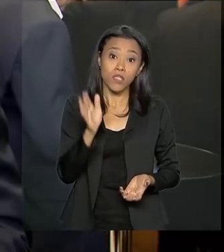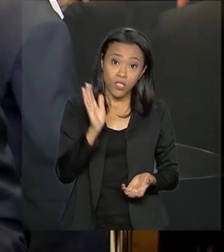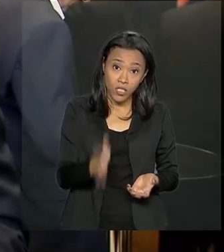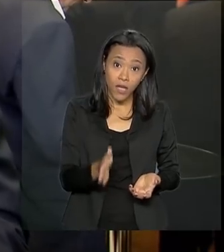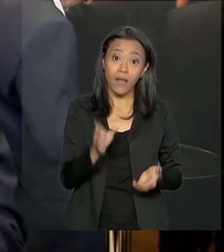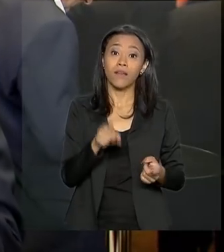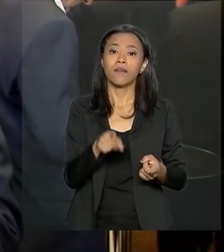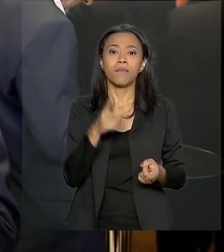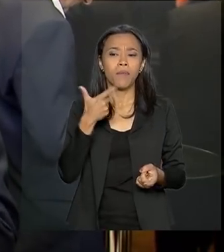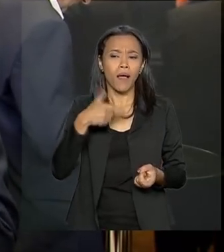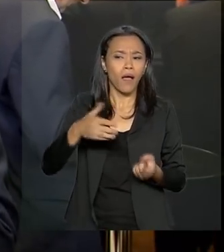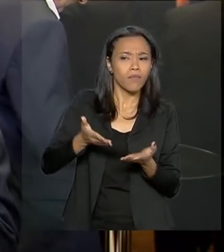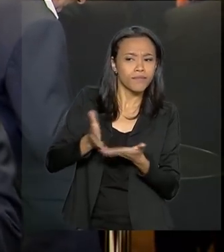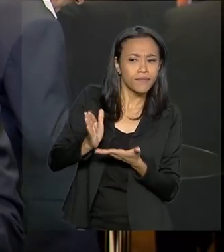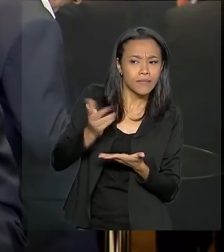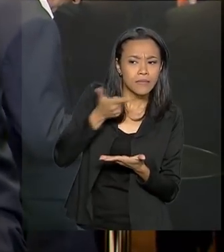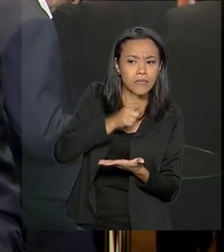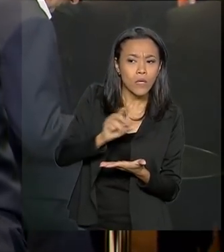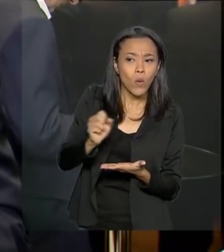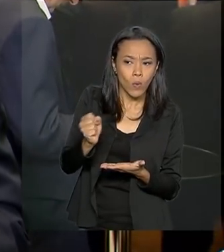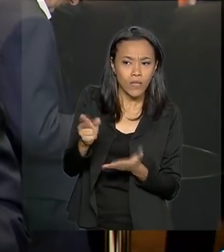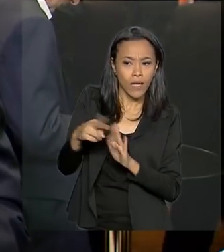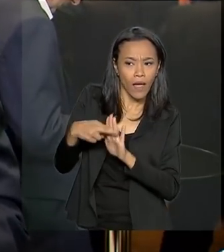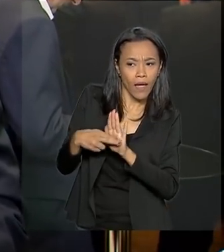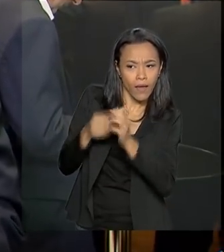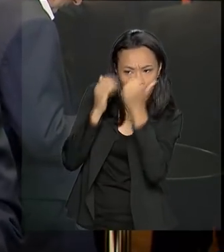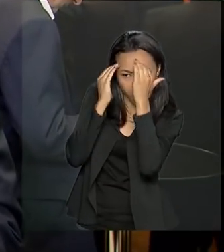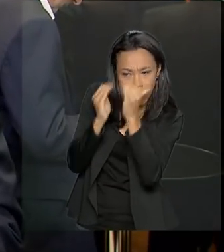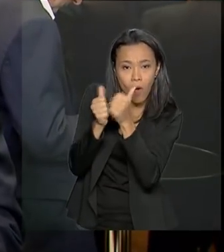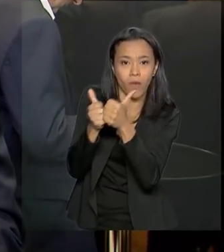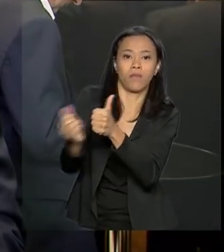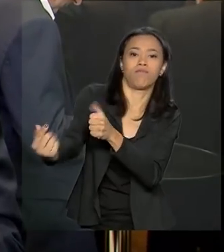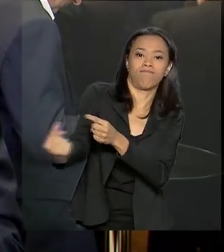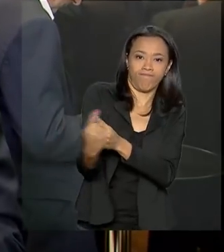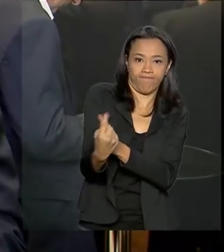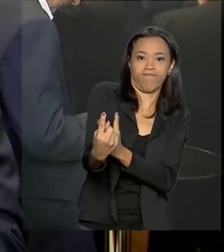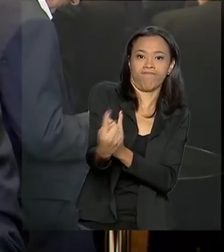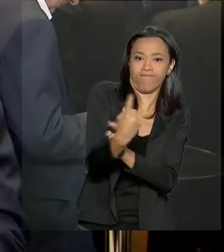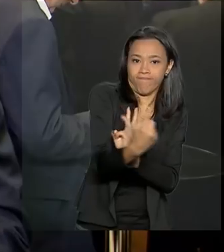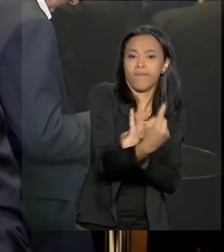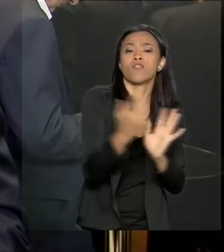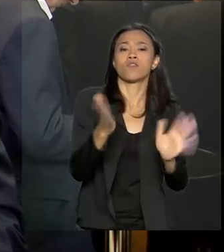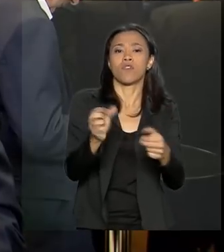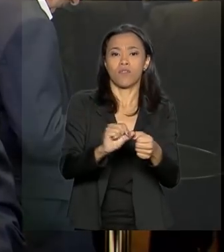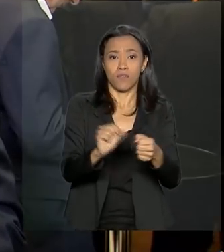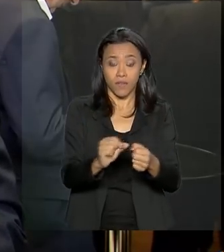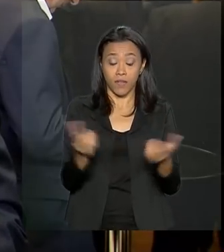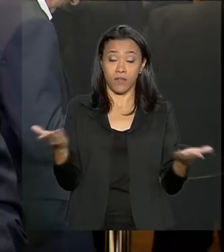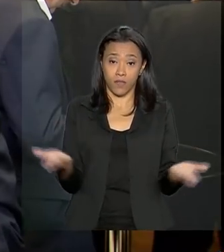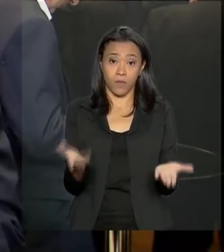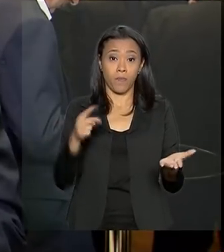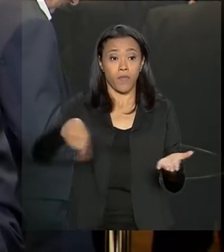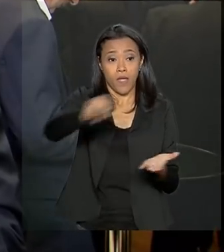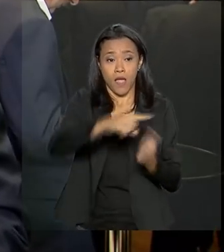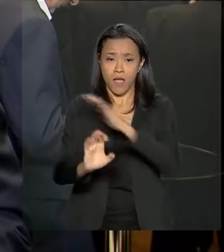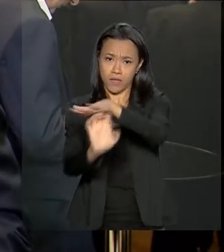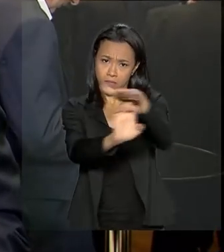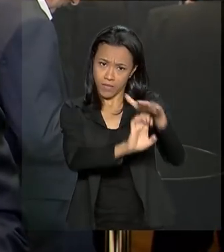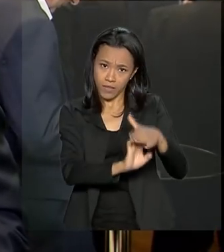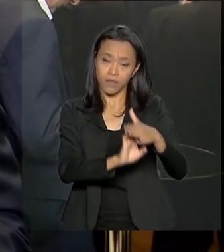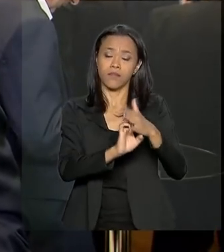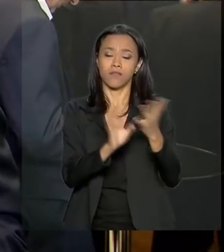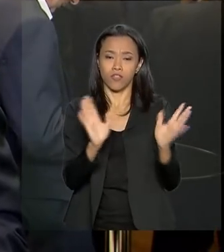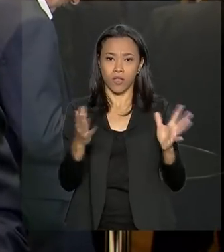realizada. Logo mais às 10 horas serão abertas as propostas comerciais dos consórcios e das empresas e aí